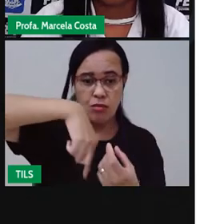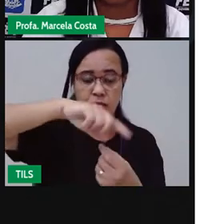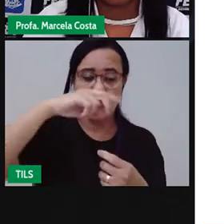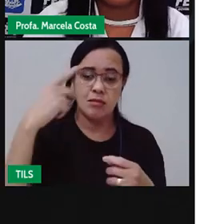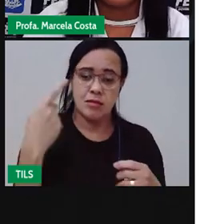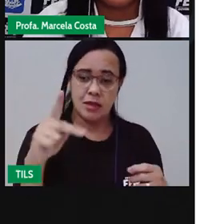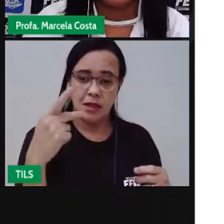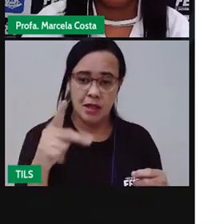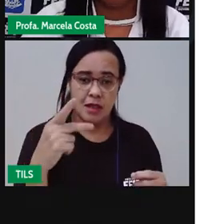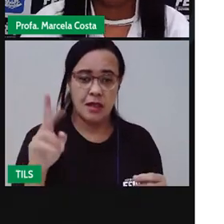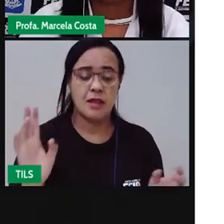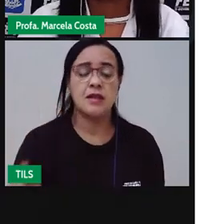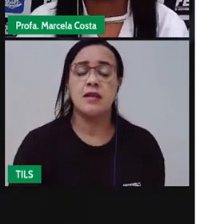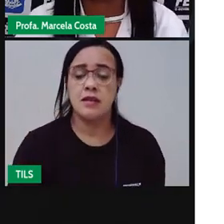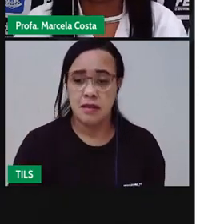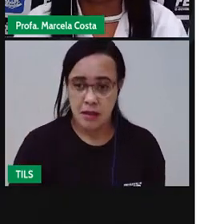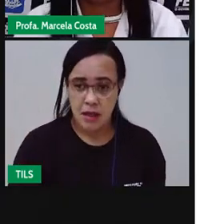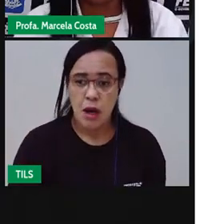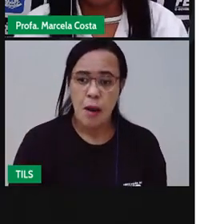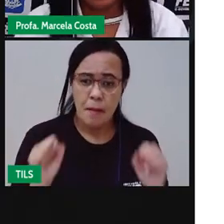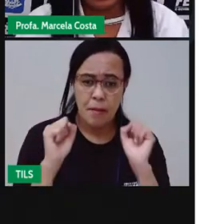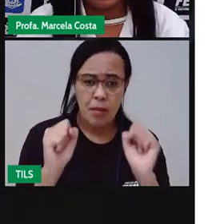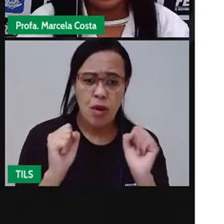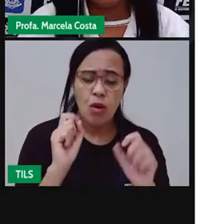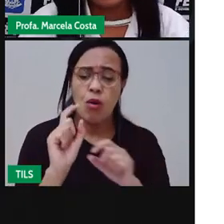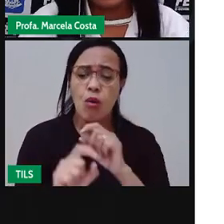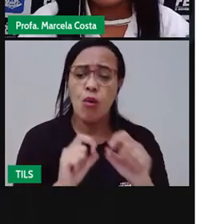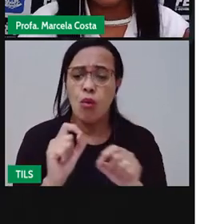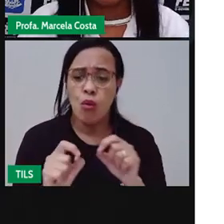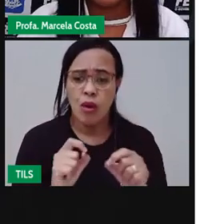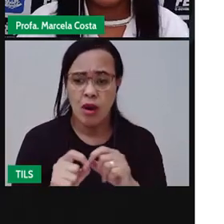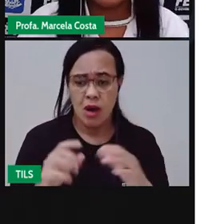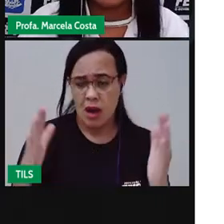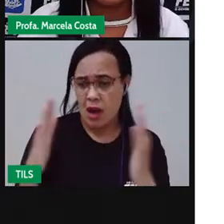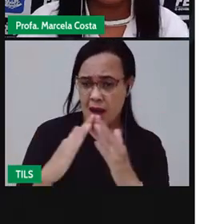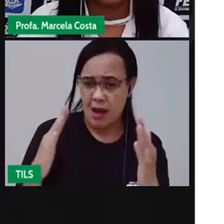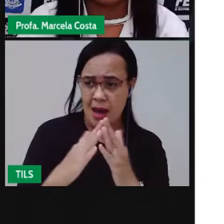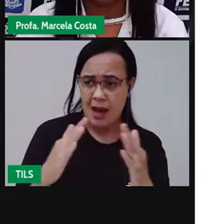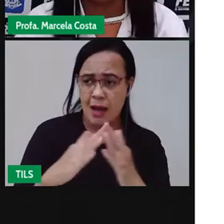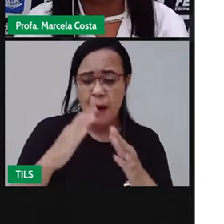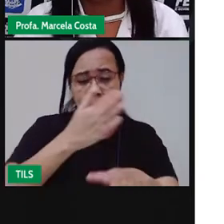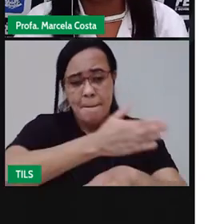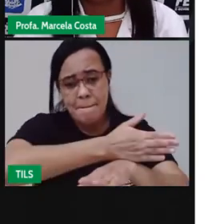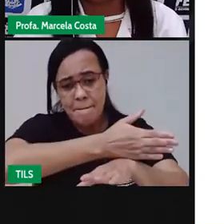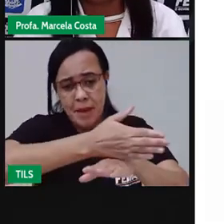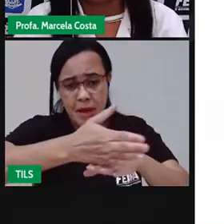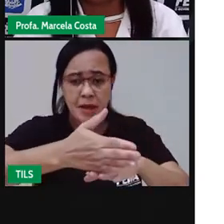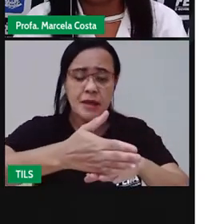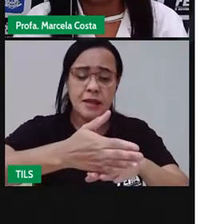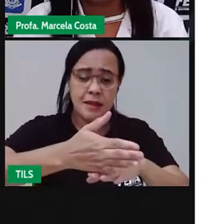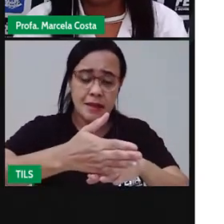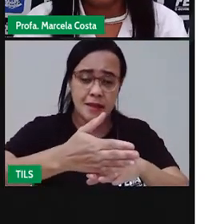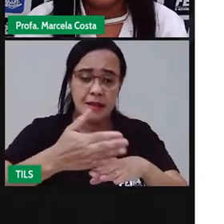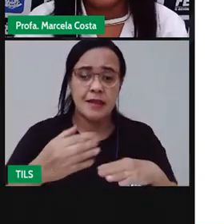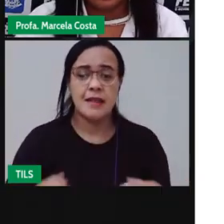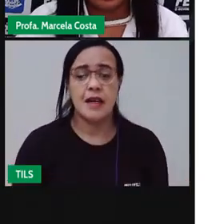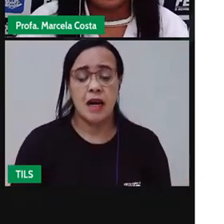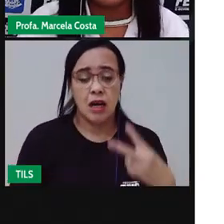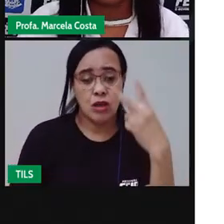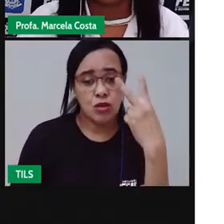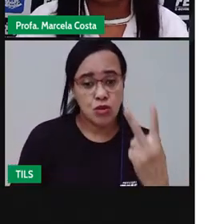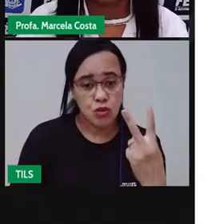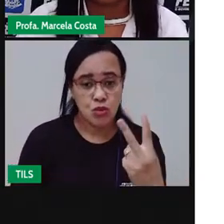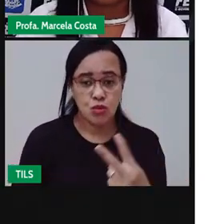Eu posso dizer assim, ó. É uma casa branca que tem duas